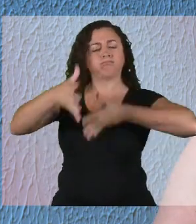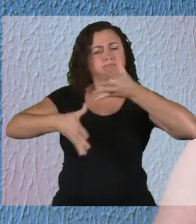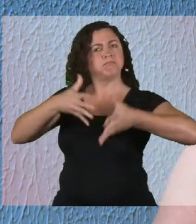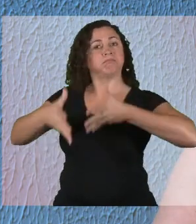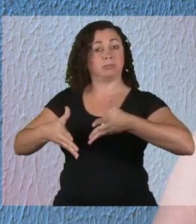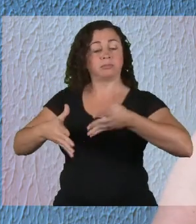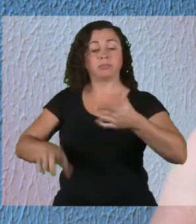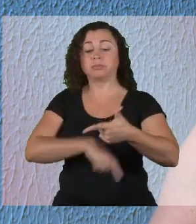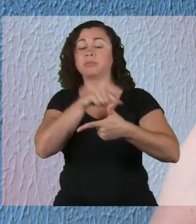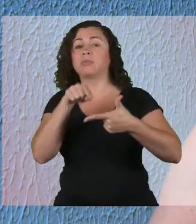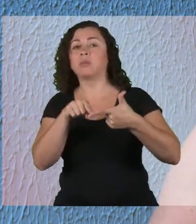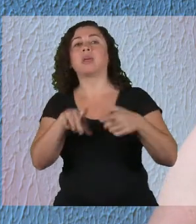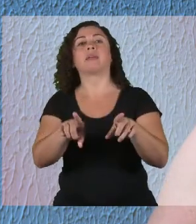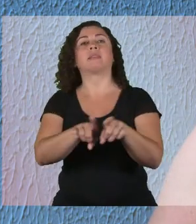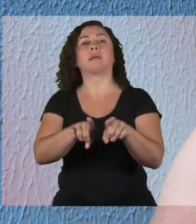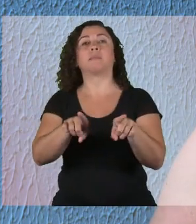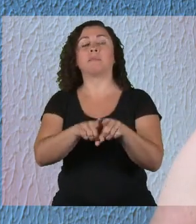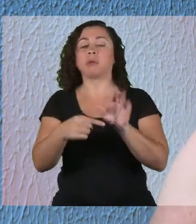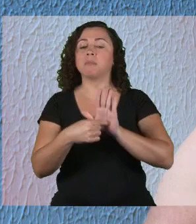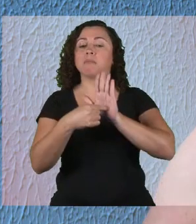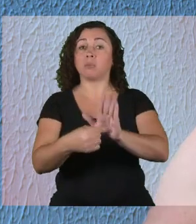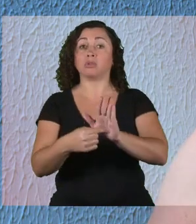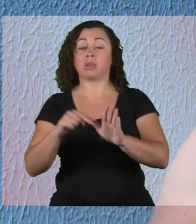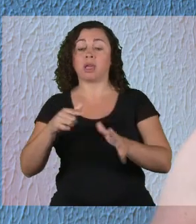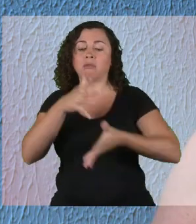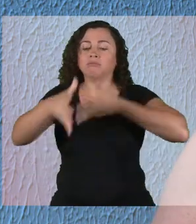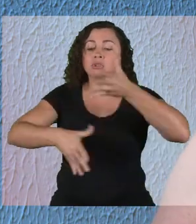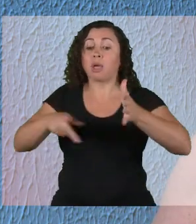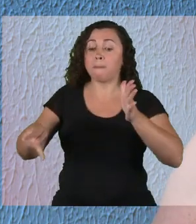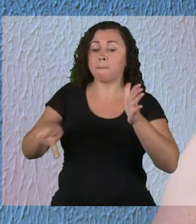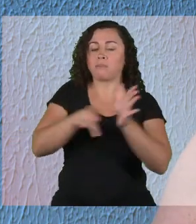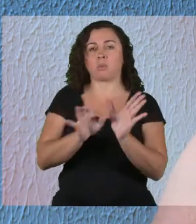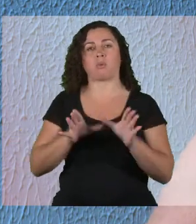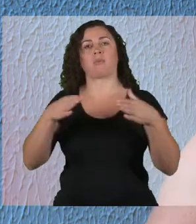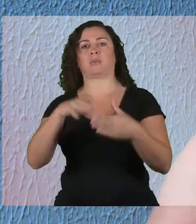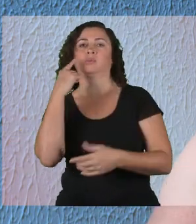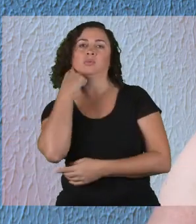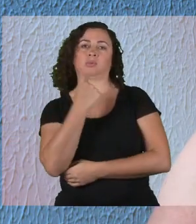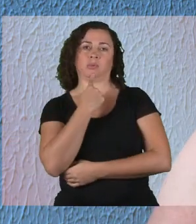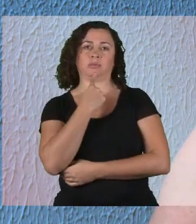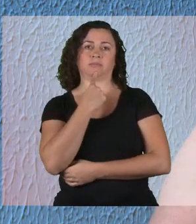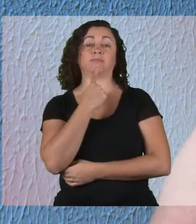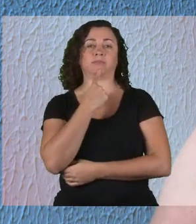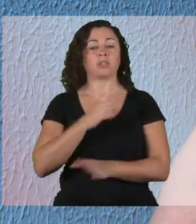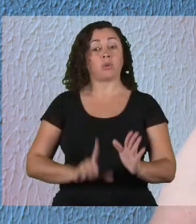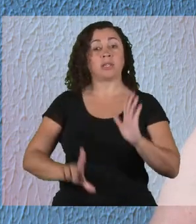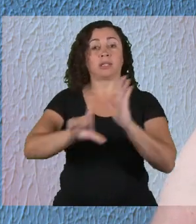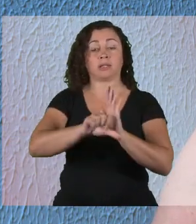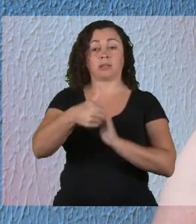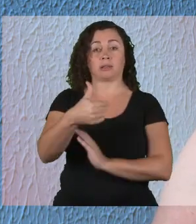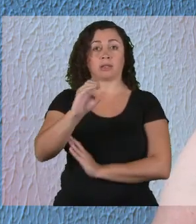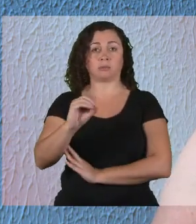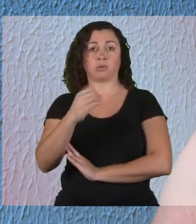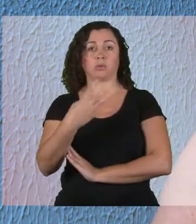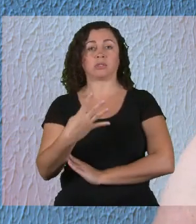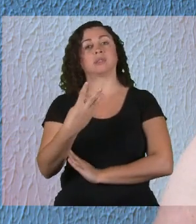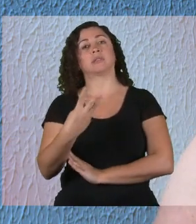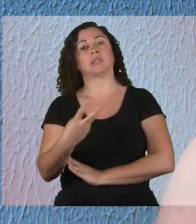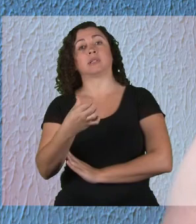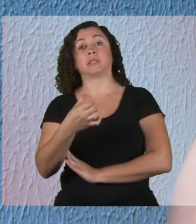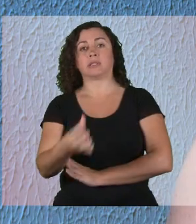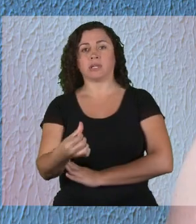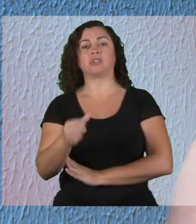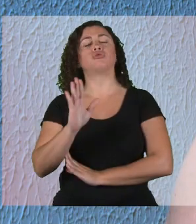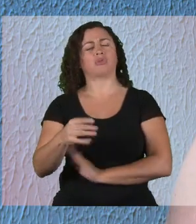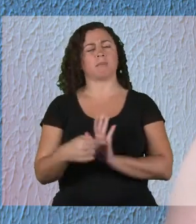relação aos demais, e também ela vem das comunidades surdas. Então, a lei 10.476,